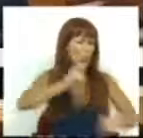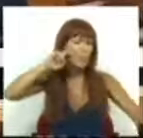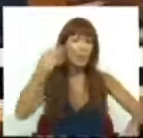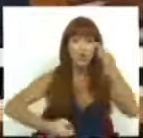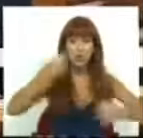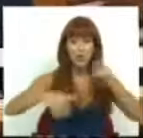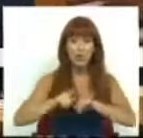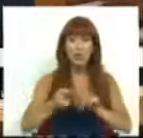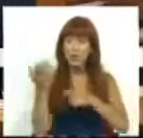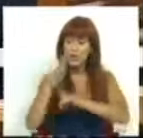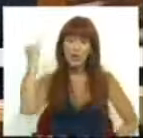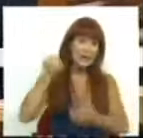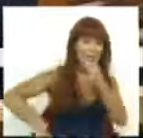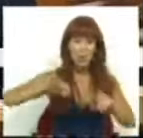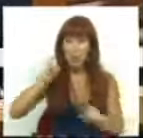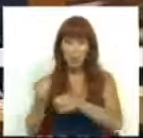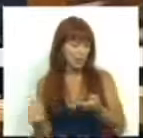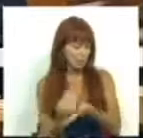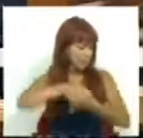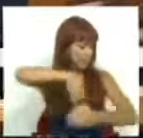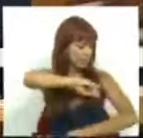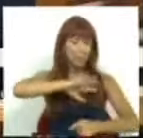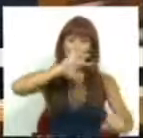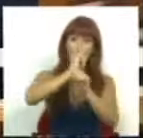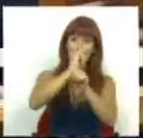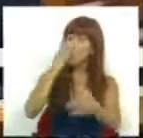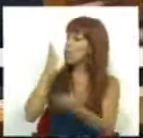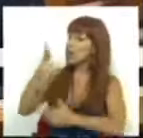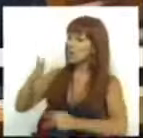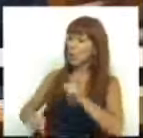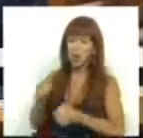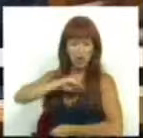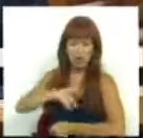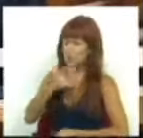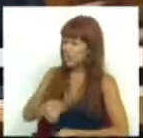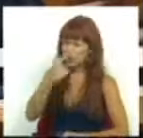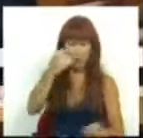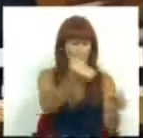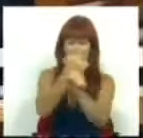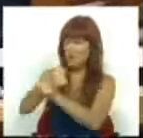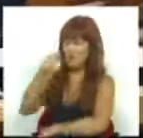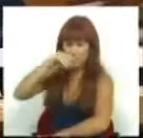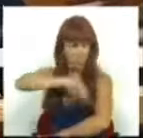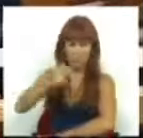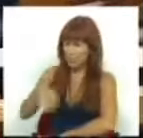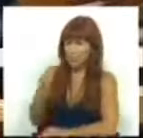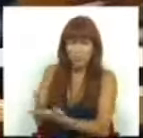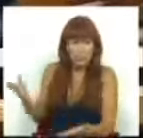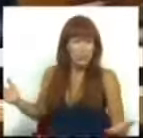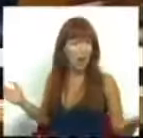justiça, por exemplo, na tributação de outros rendimentos de capital, e não apenas o corte do subsídio de Natal de trabalhadores e pensionistas.